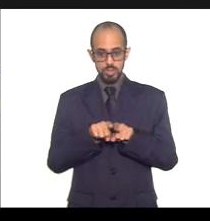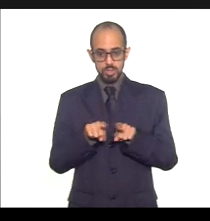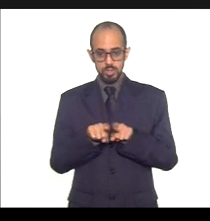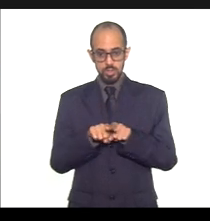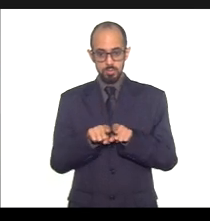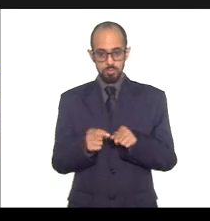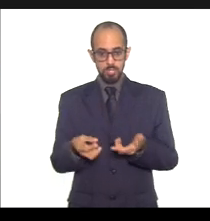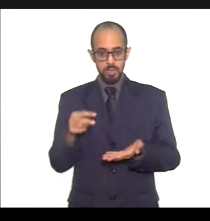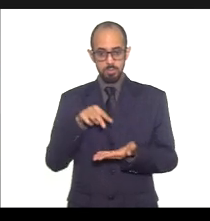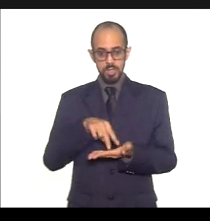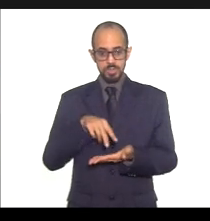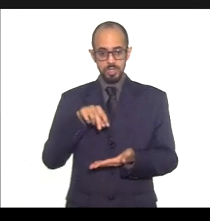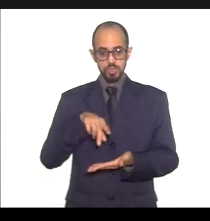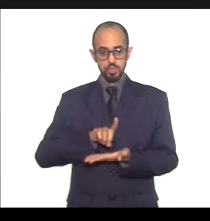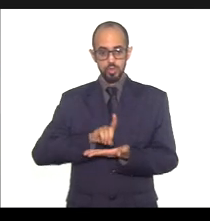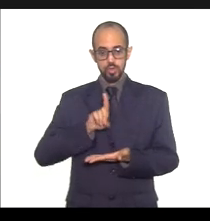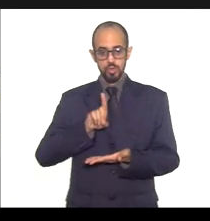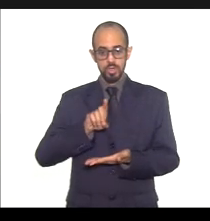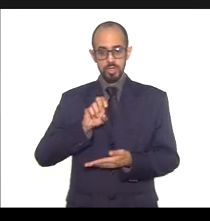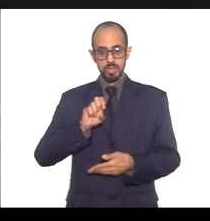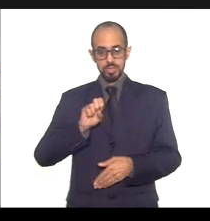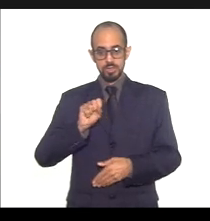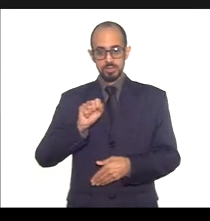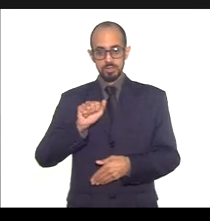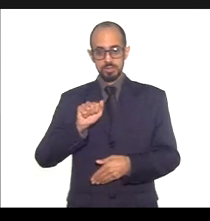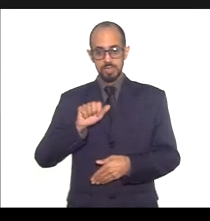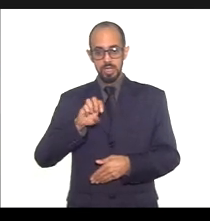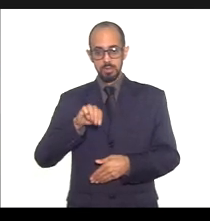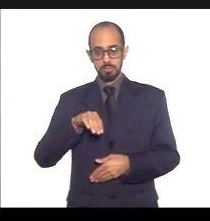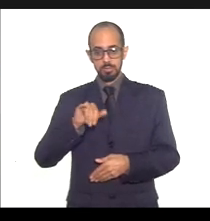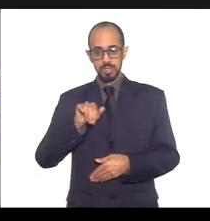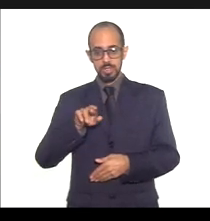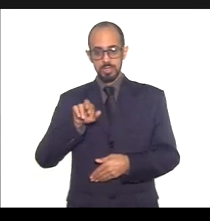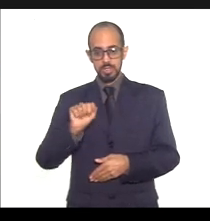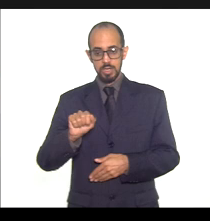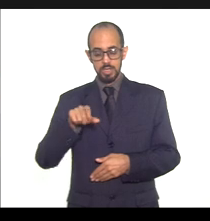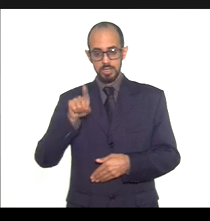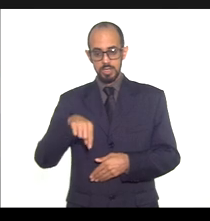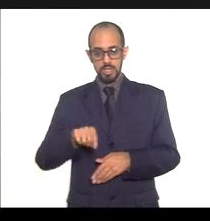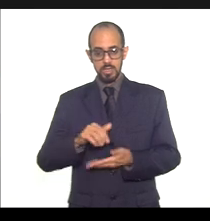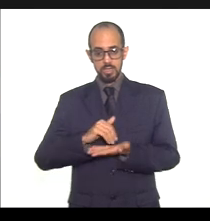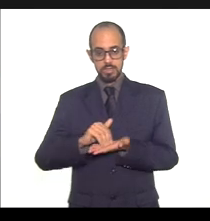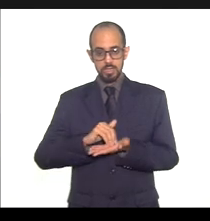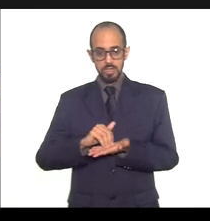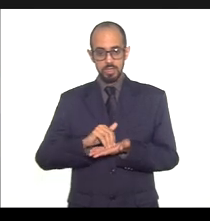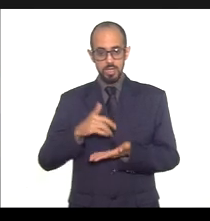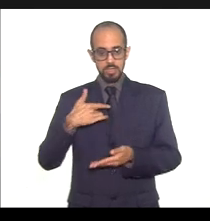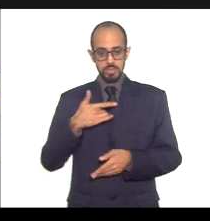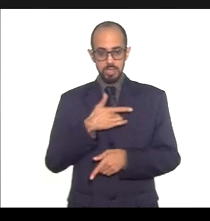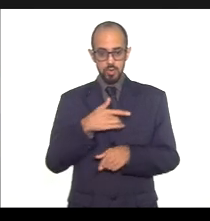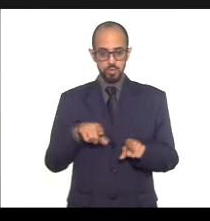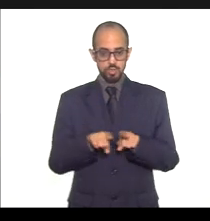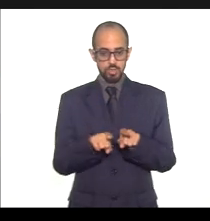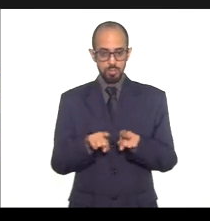doutora Samira. Samira Eladjid, também da Secretaria de Saúde.